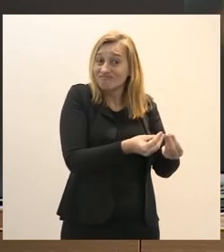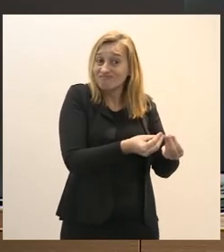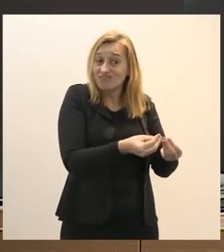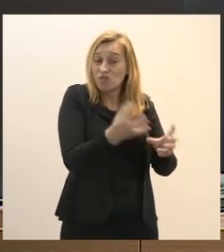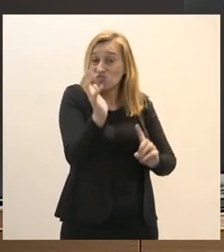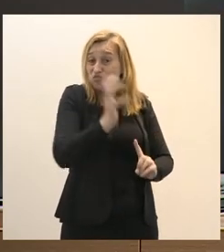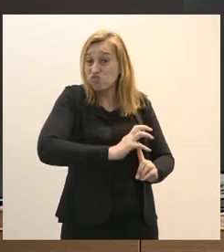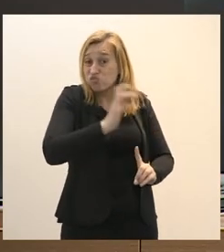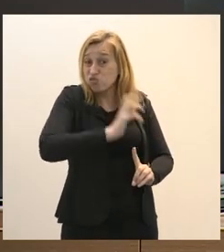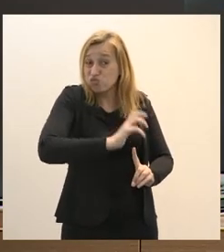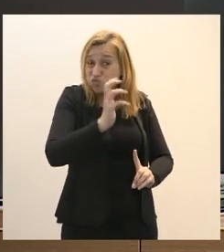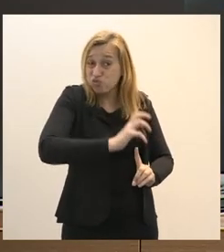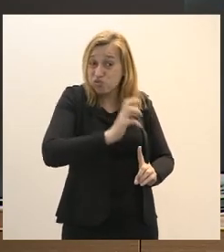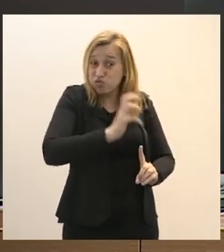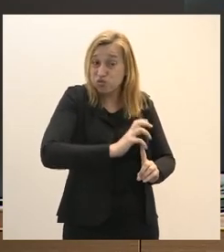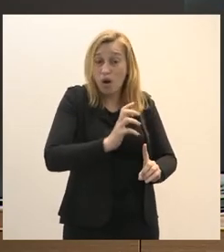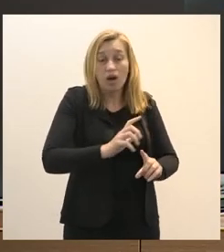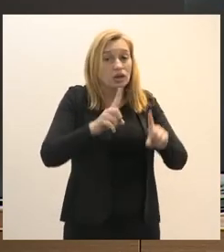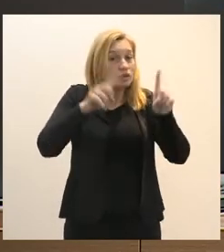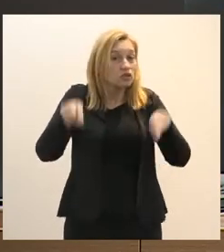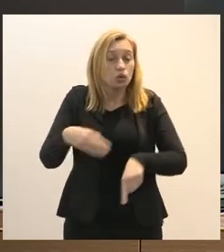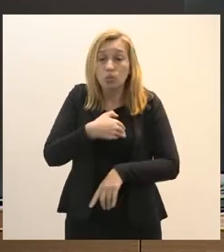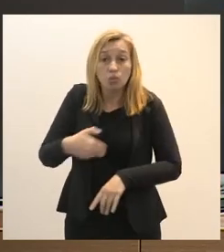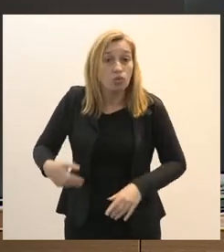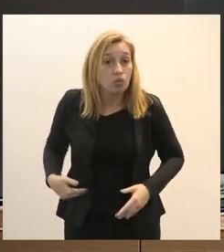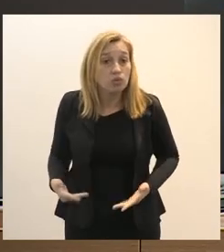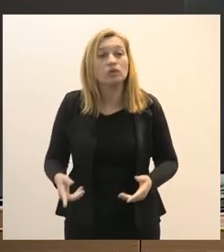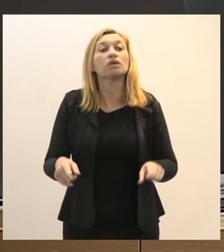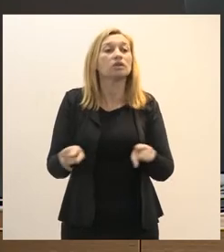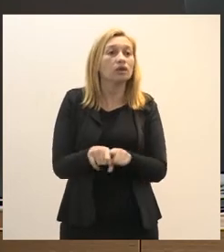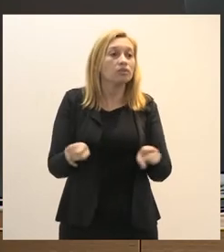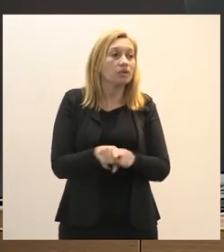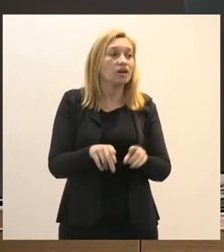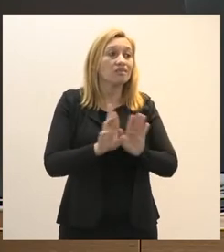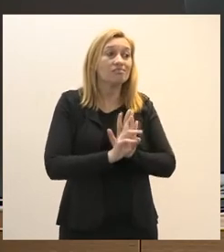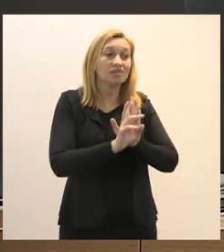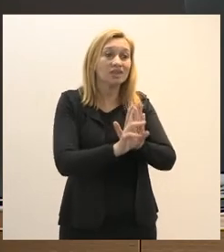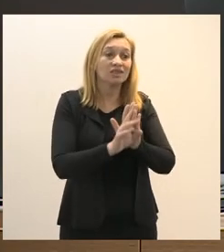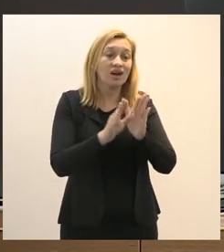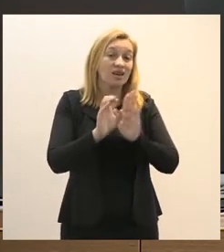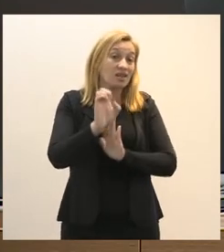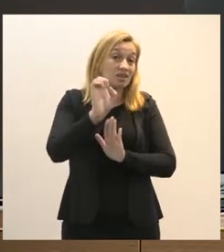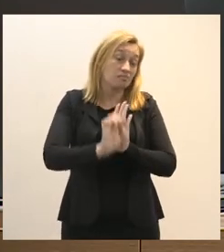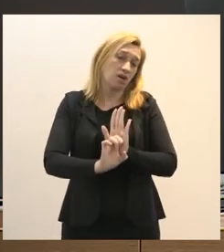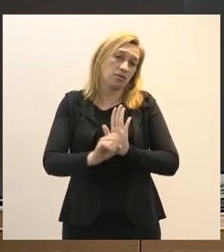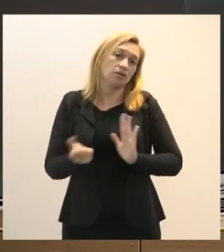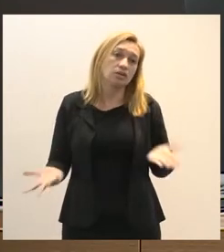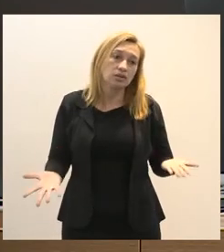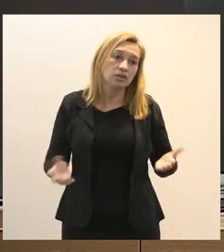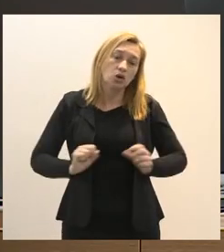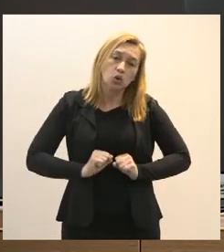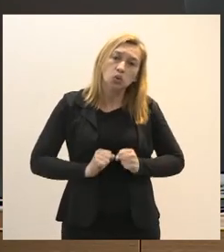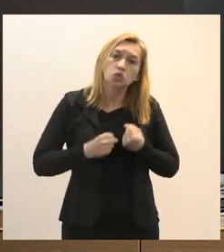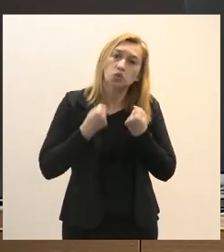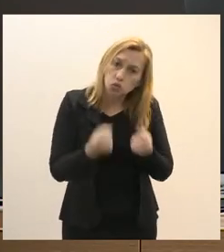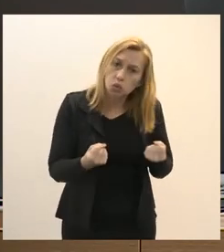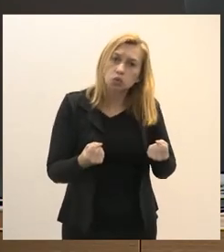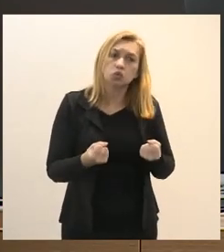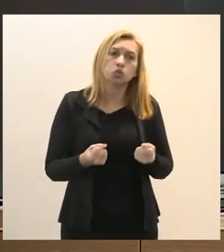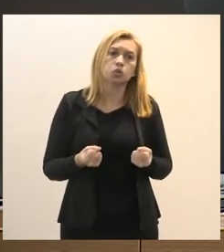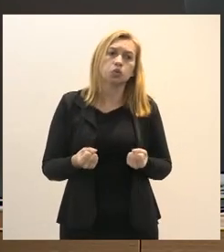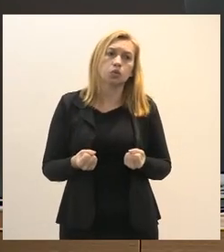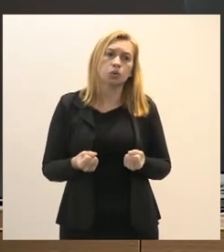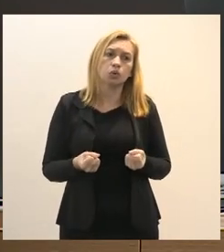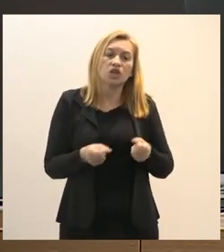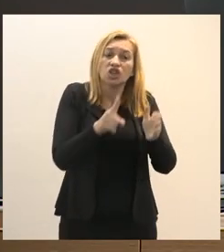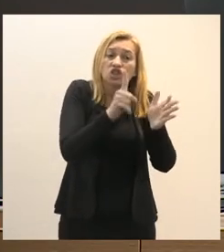dos dos dos servidores a também apresentar emendas como se fosse um esforço para a